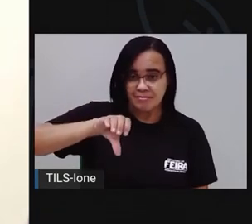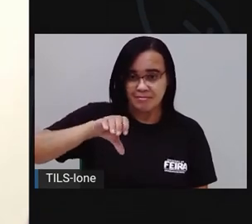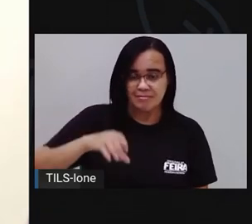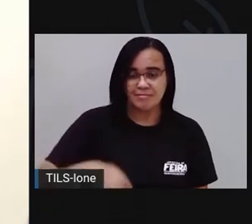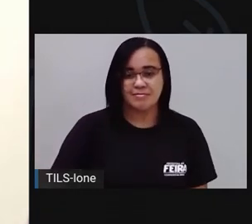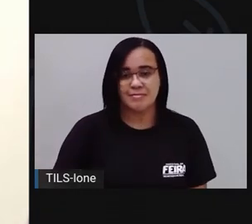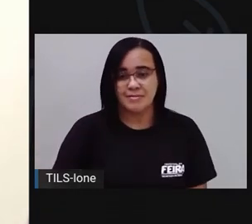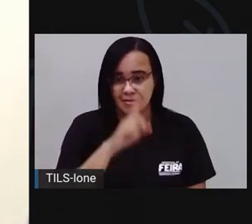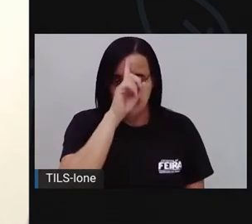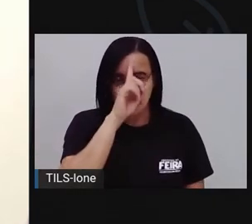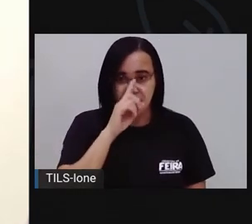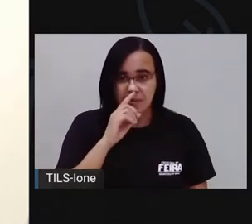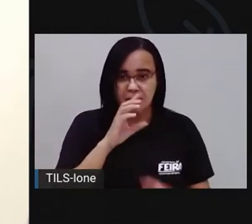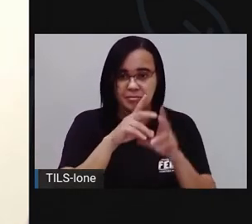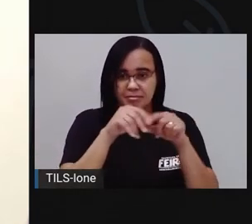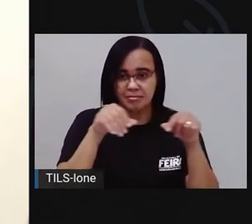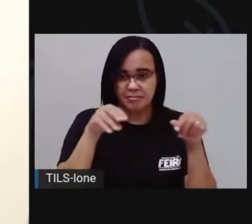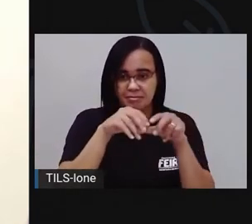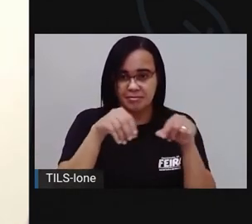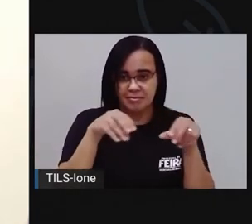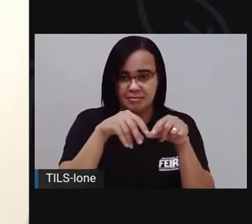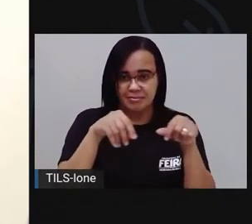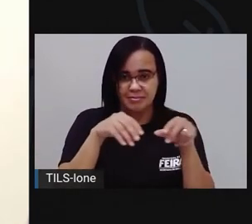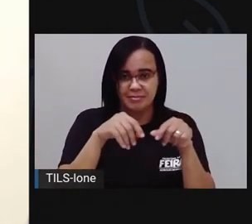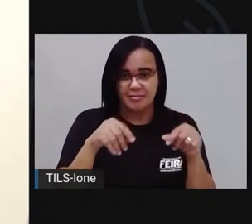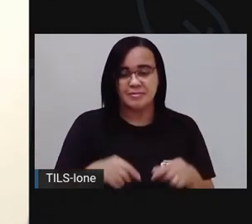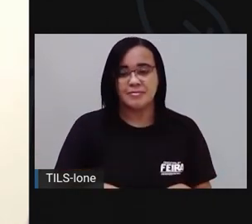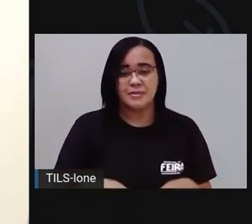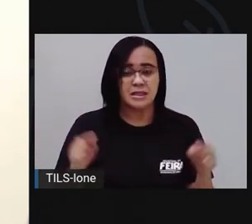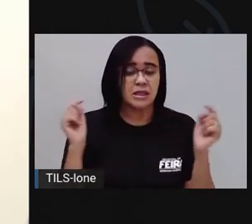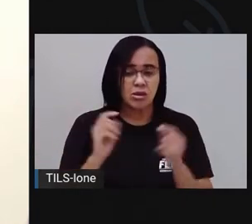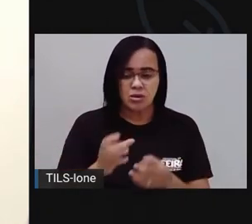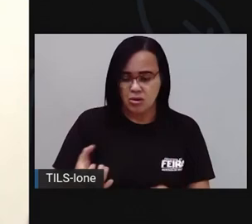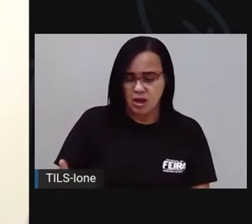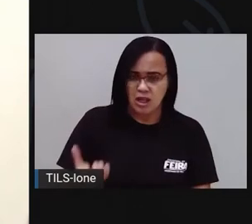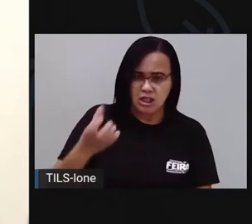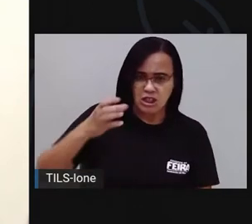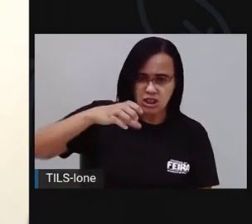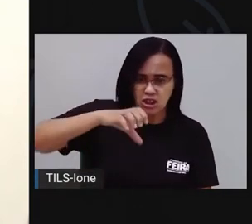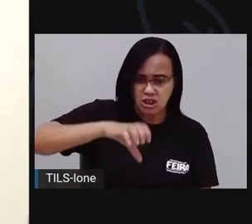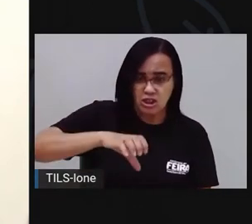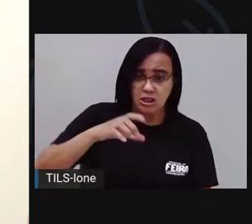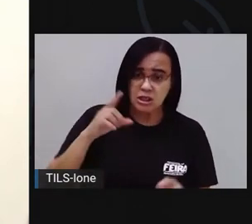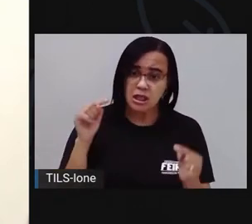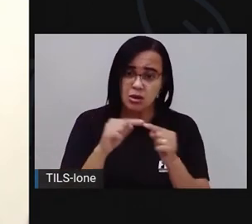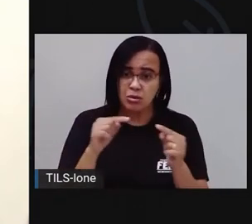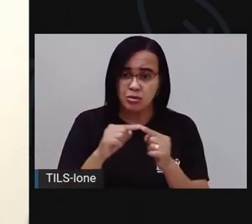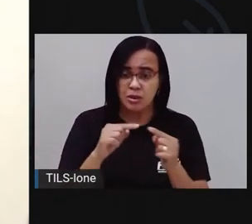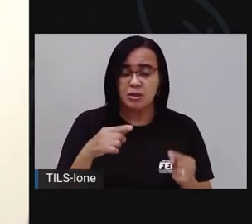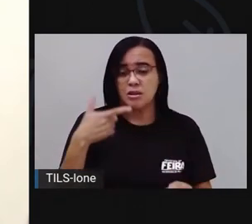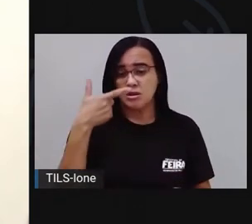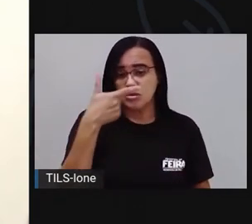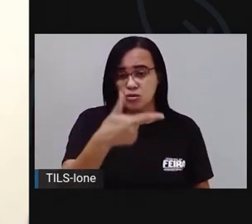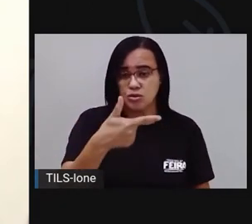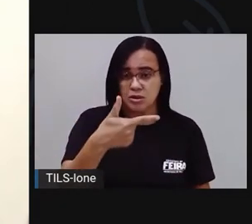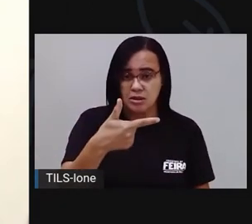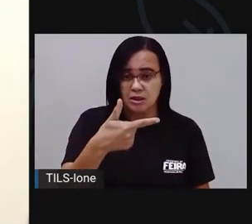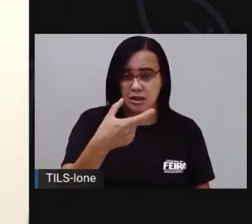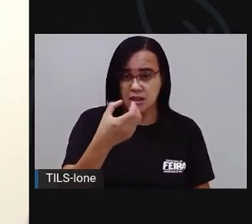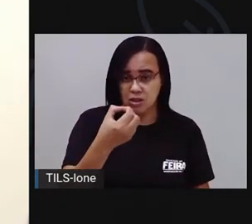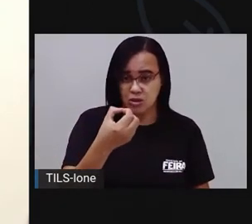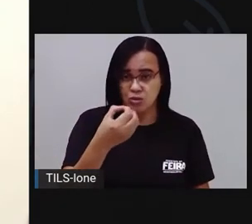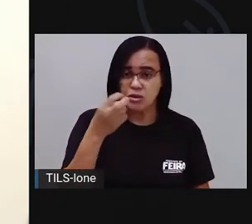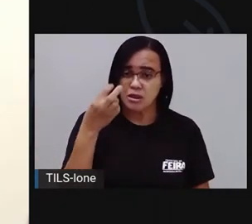xícara? Uma xícara dessa aqui, ó, equivale a 203 gramas, tá bom? Então, a gente pode